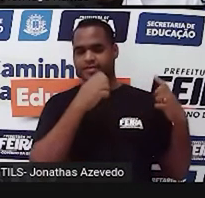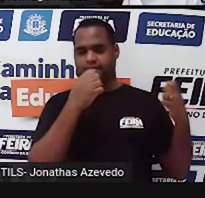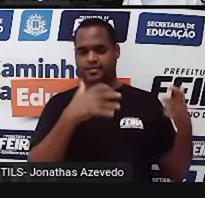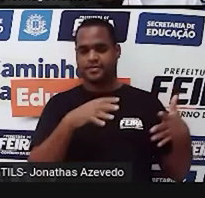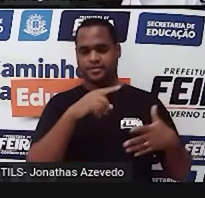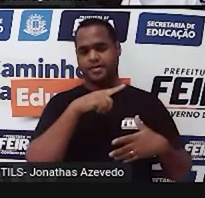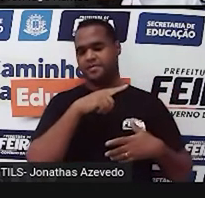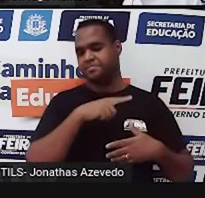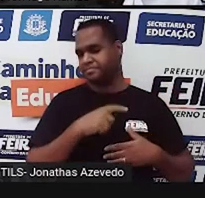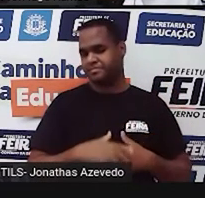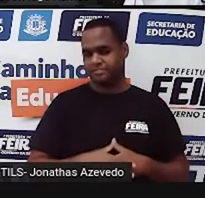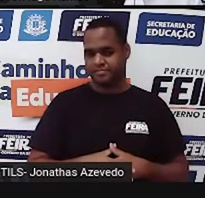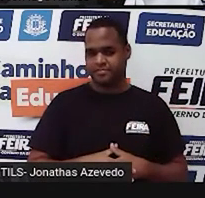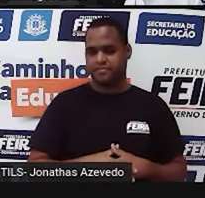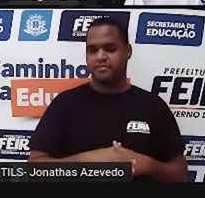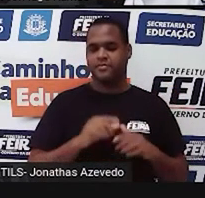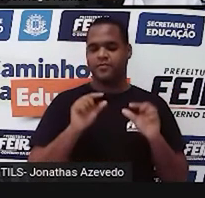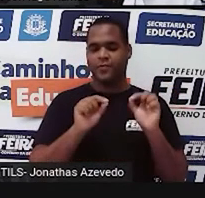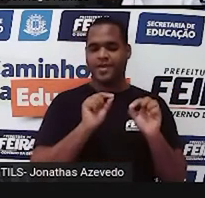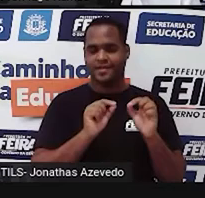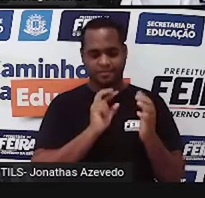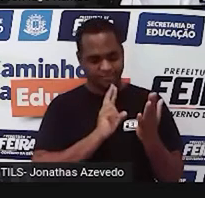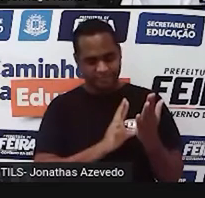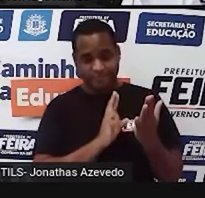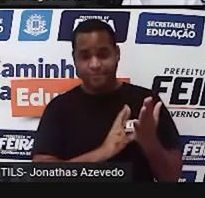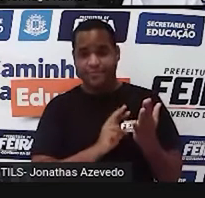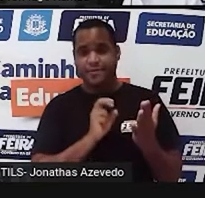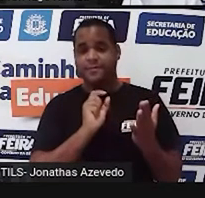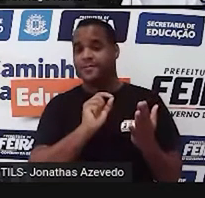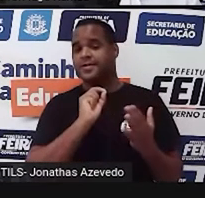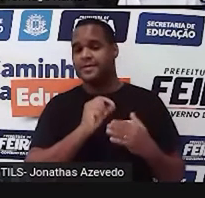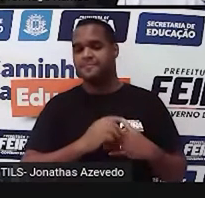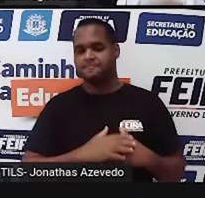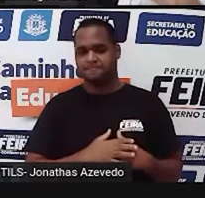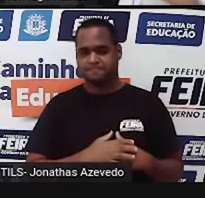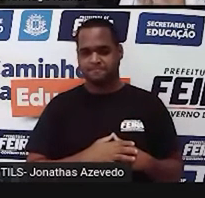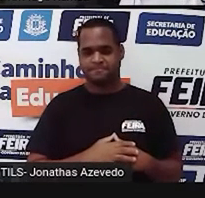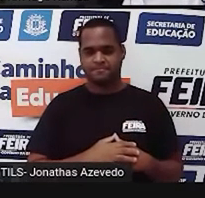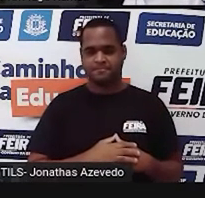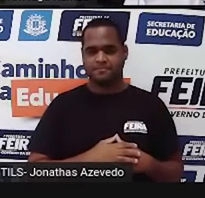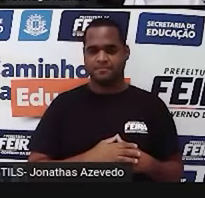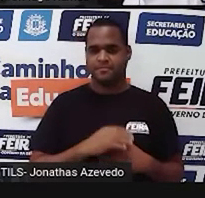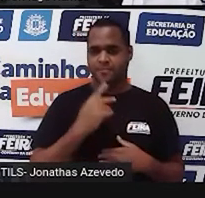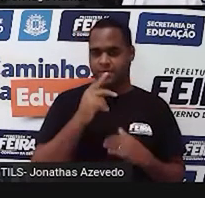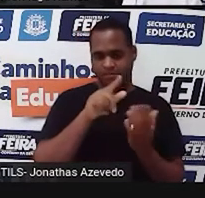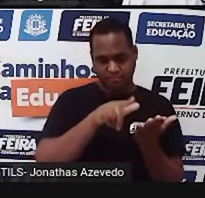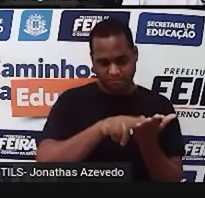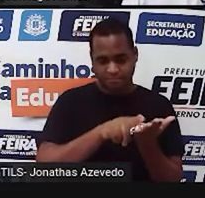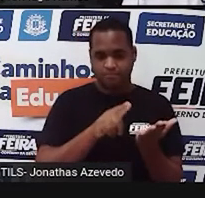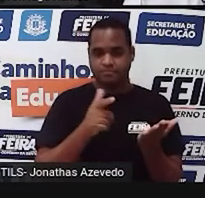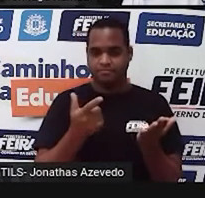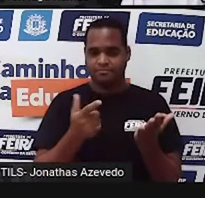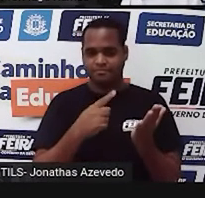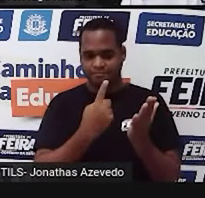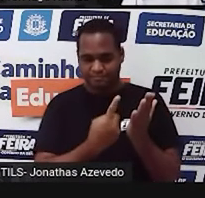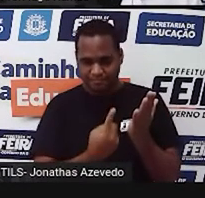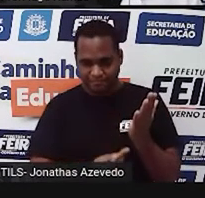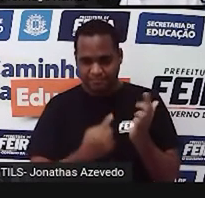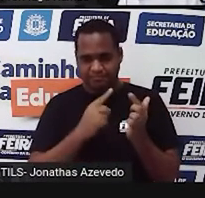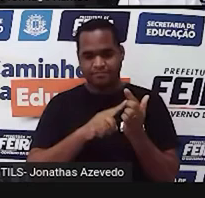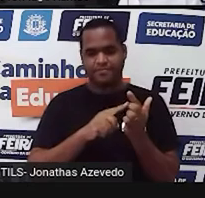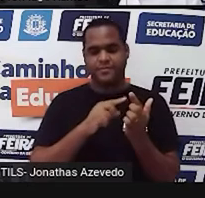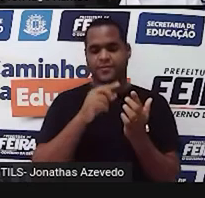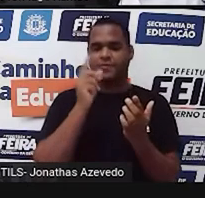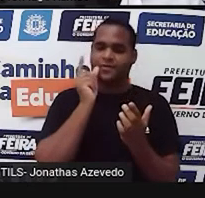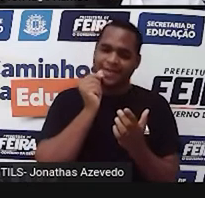tá bom? E qual é o exercício? O exercício é o seguinte, olha só. Você vai precisar do seu caderno, de um lápis ou uma